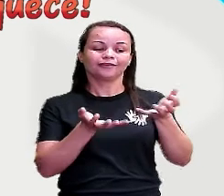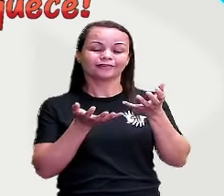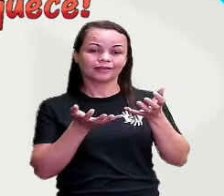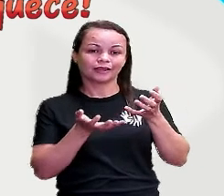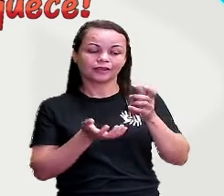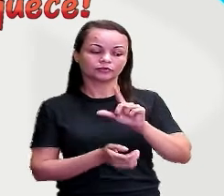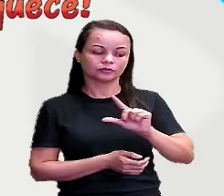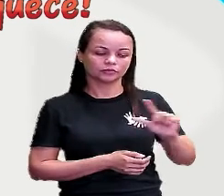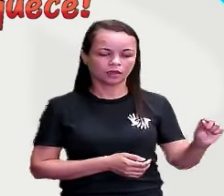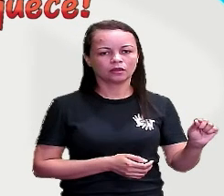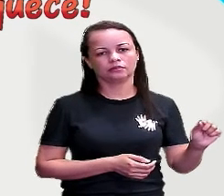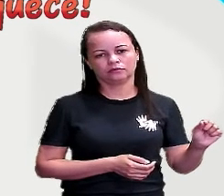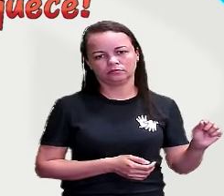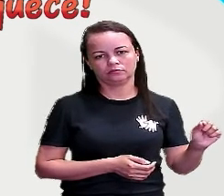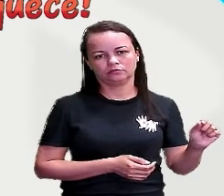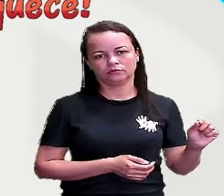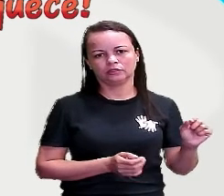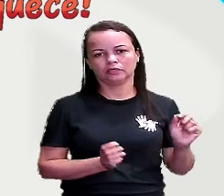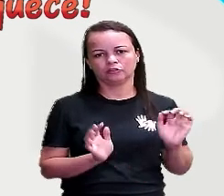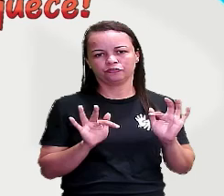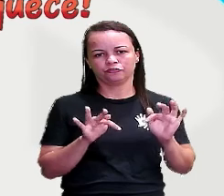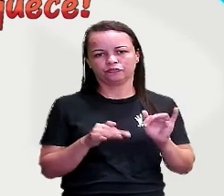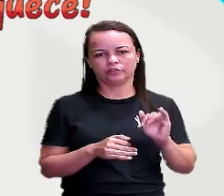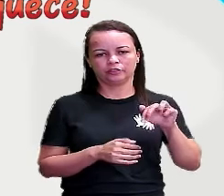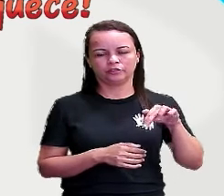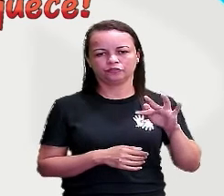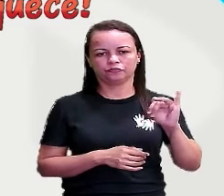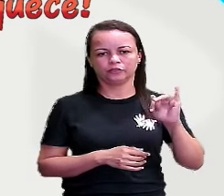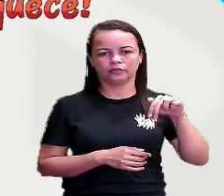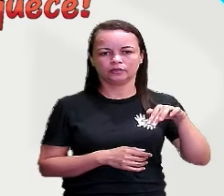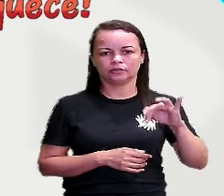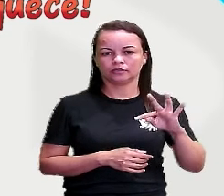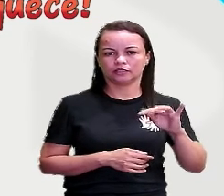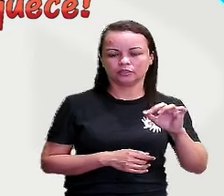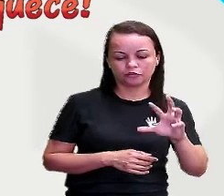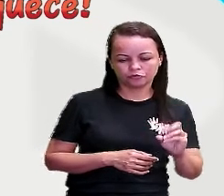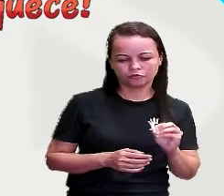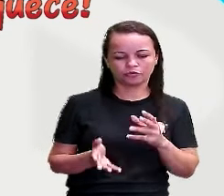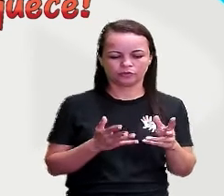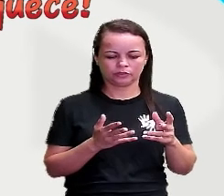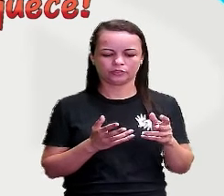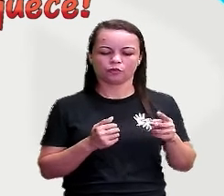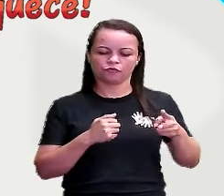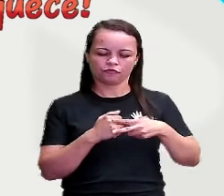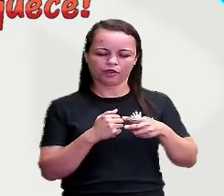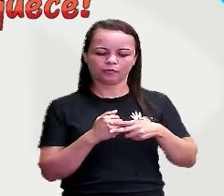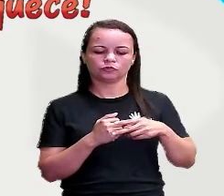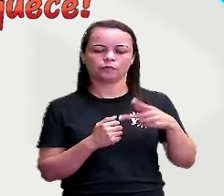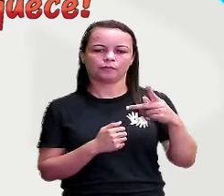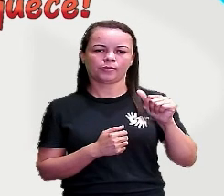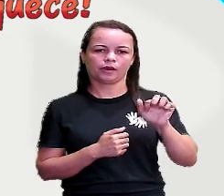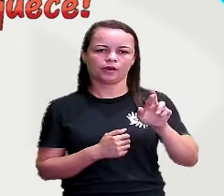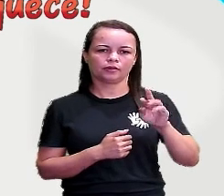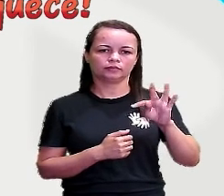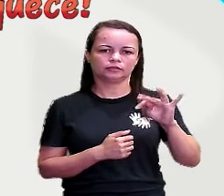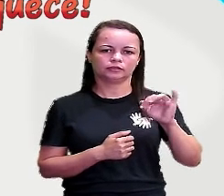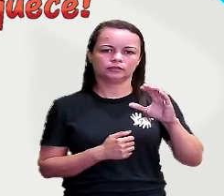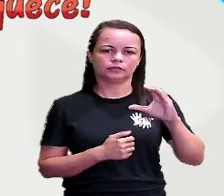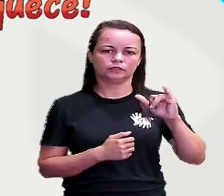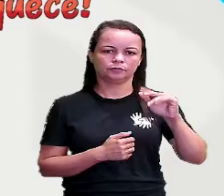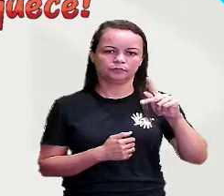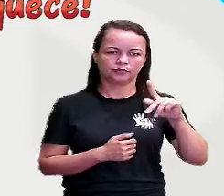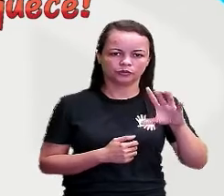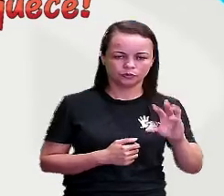o verbo principal no infinitivo. E tinha decidido com o verbo principal aí no particípio. Então, estou escrevendo.